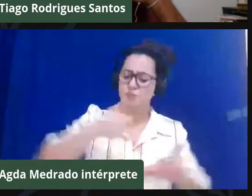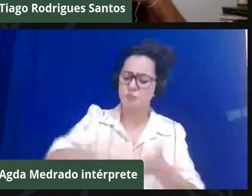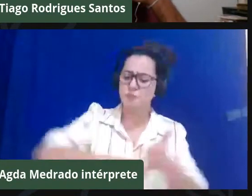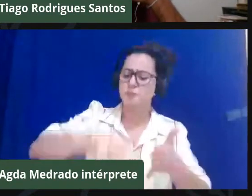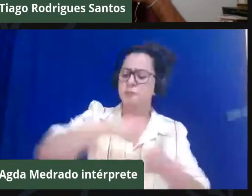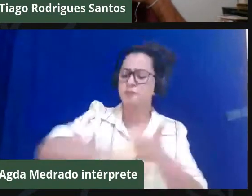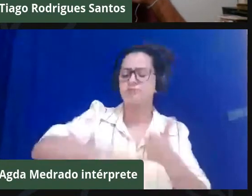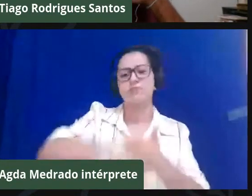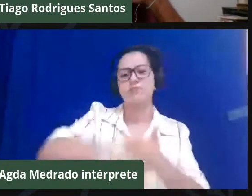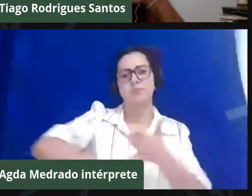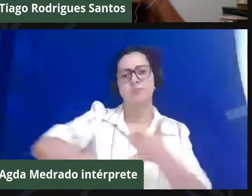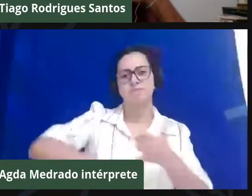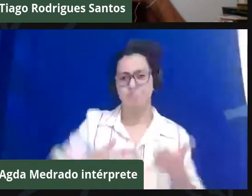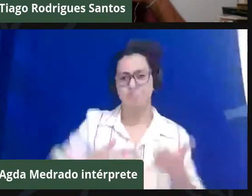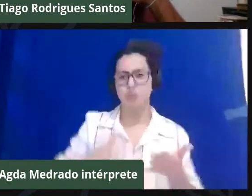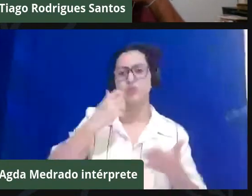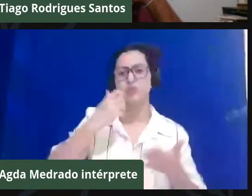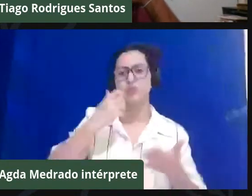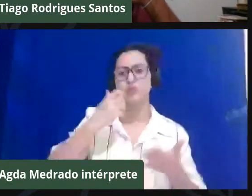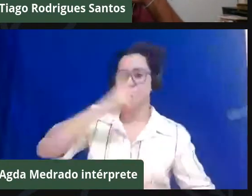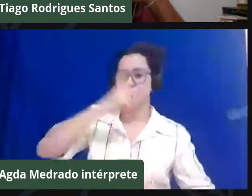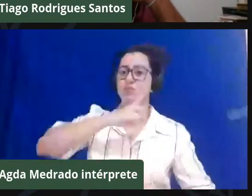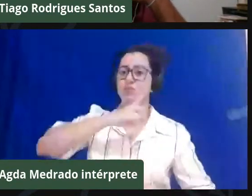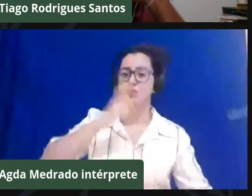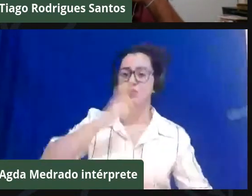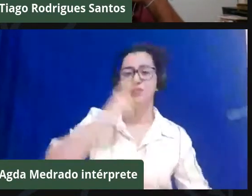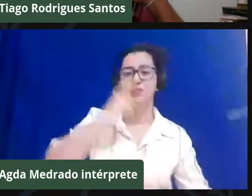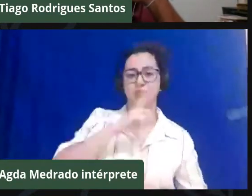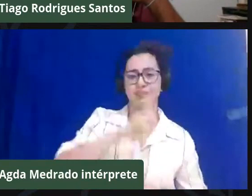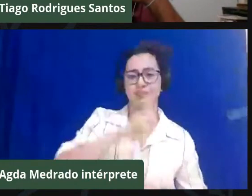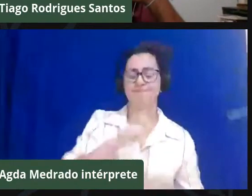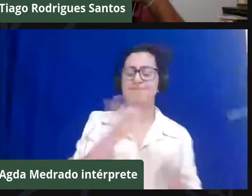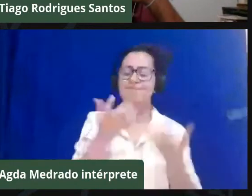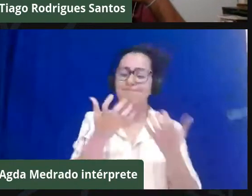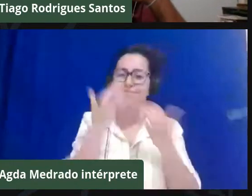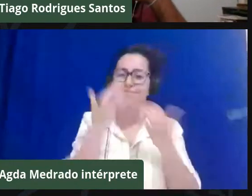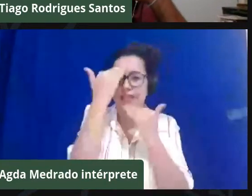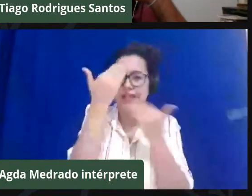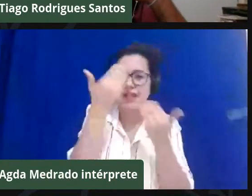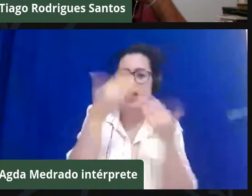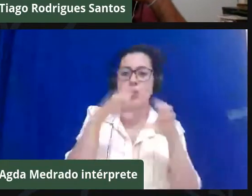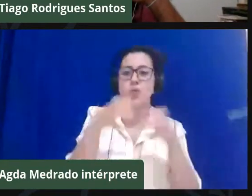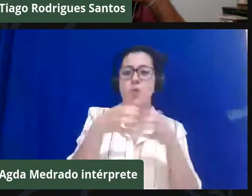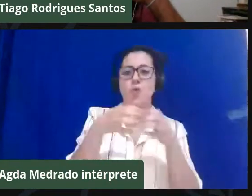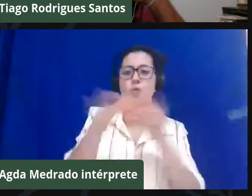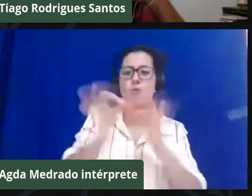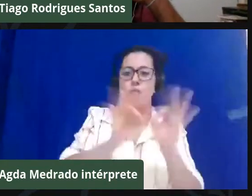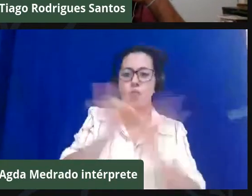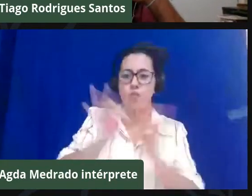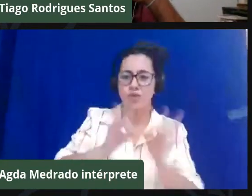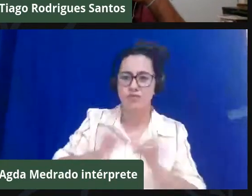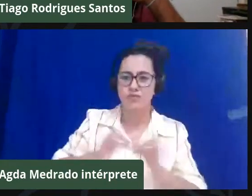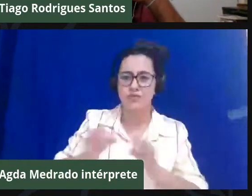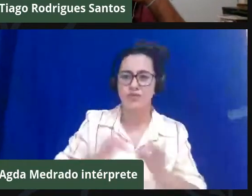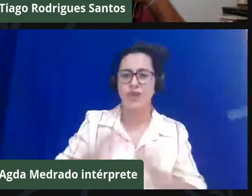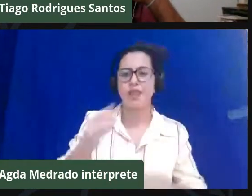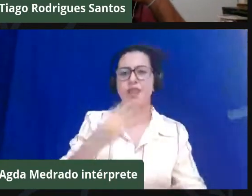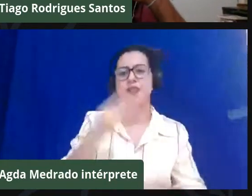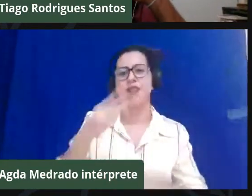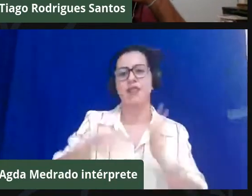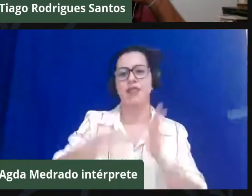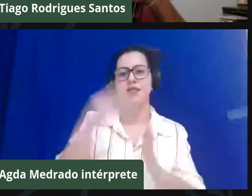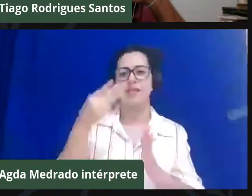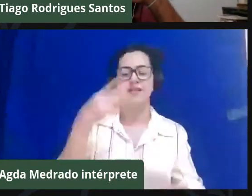nesse próximo período. Eu queria agradecer muito em nome da comissão organizadora